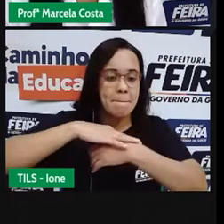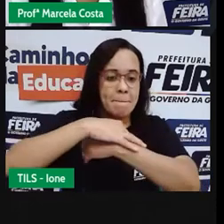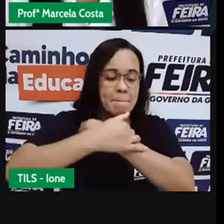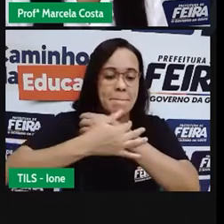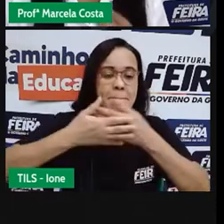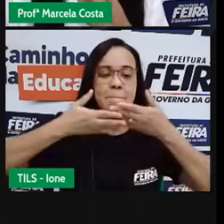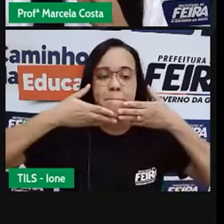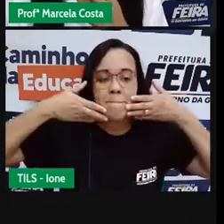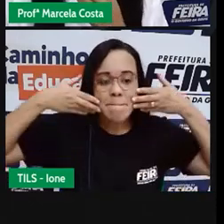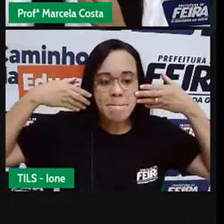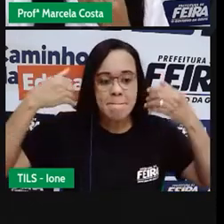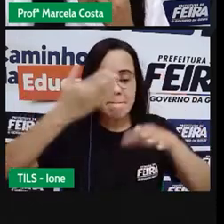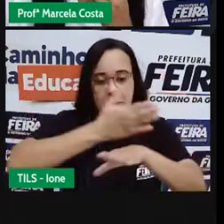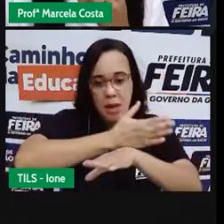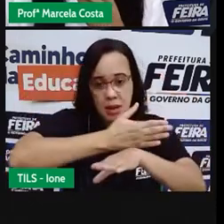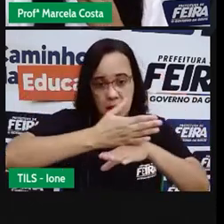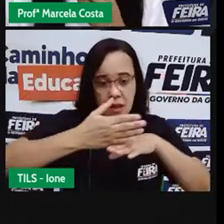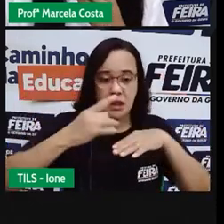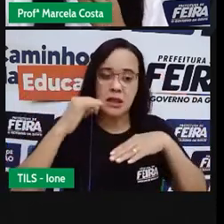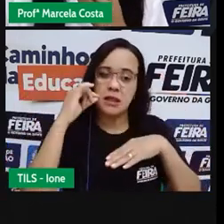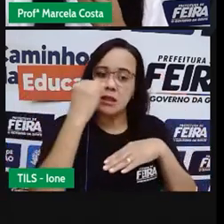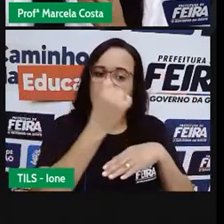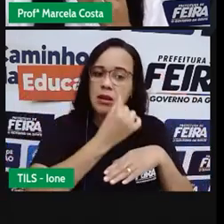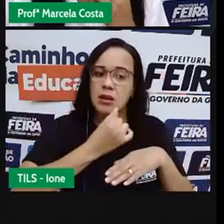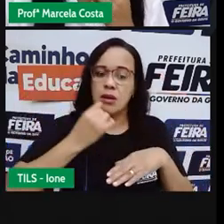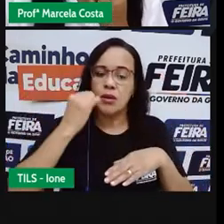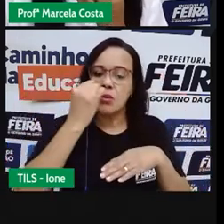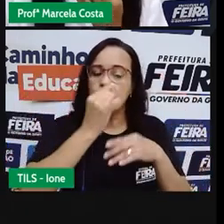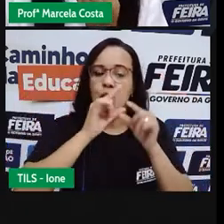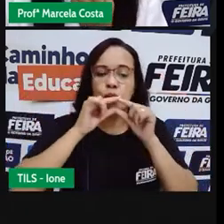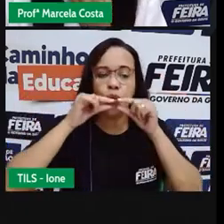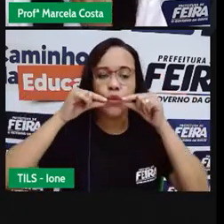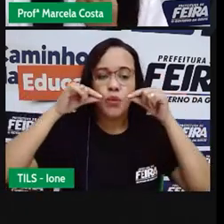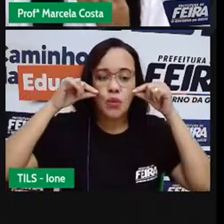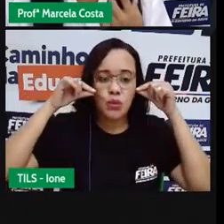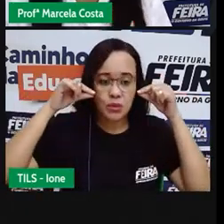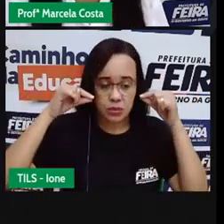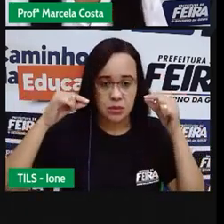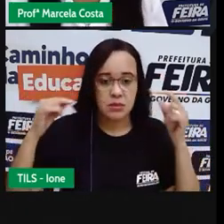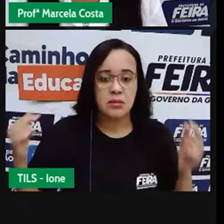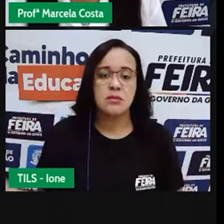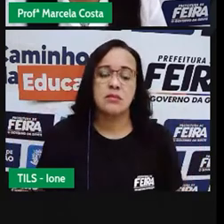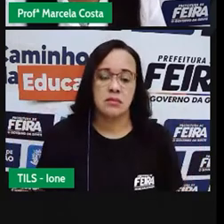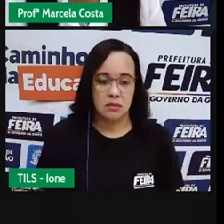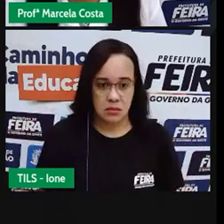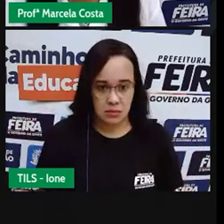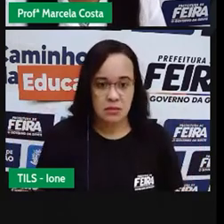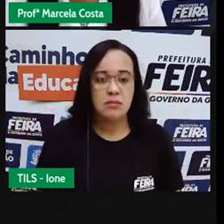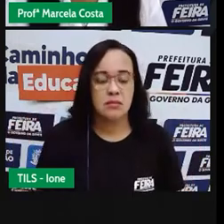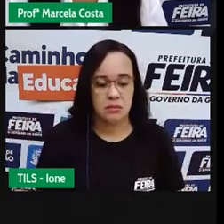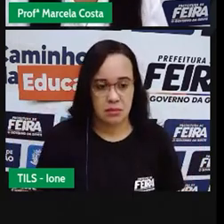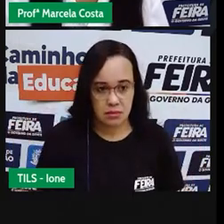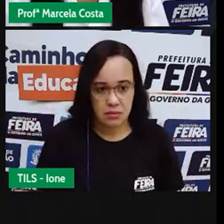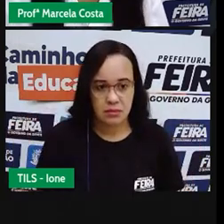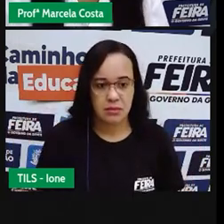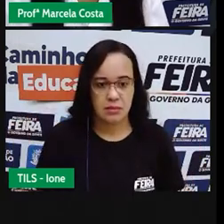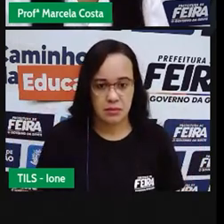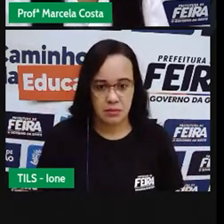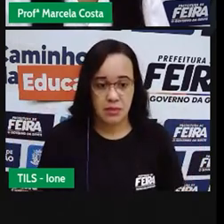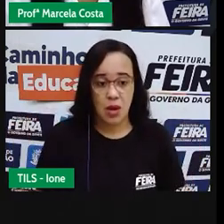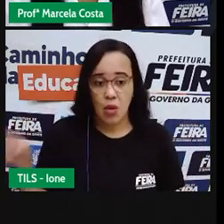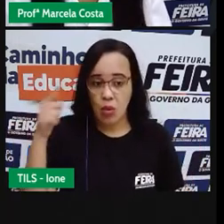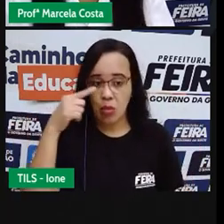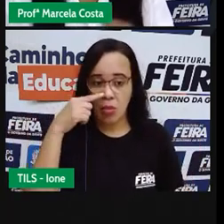Tem lábios Finos Você observa aí O traçado Da boca dele O